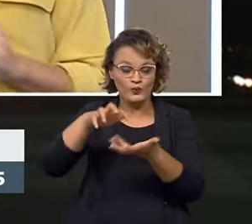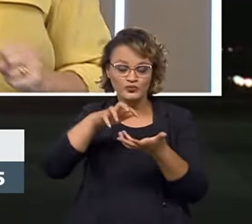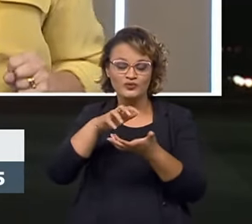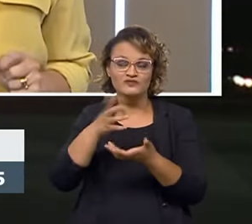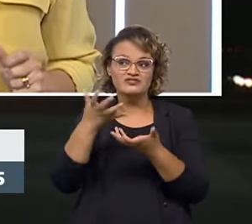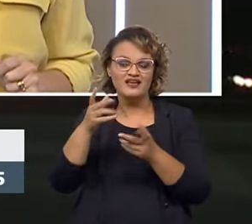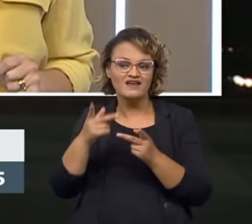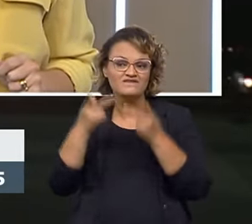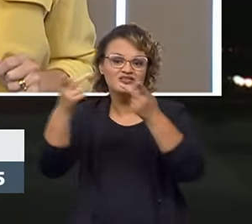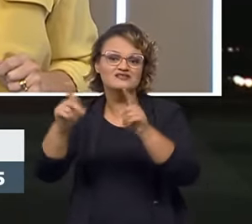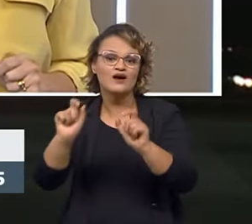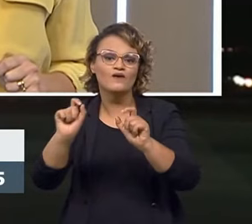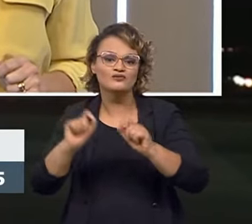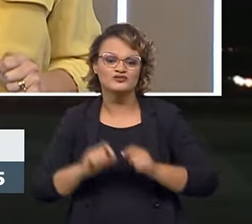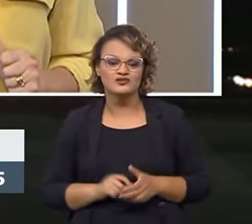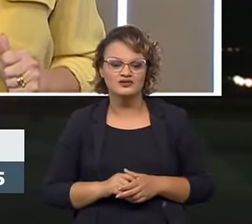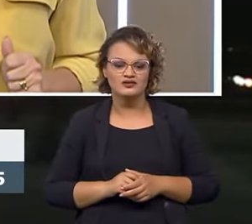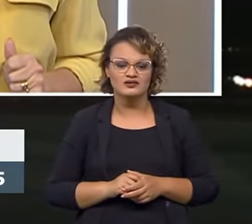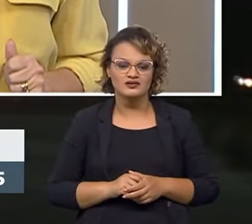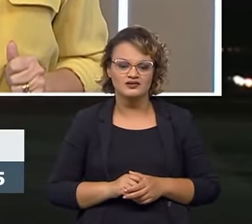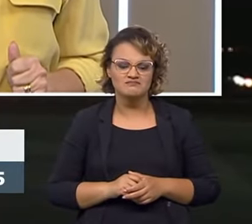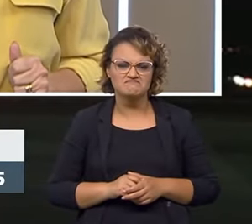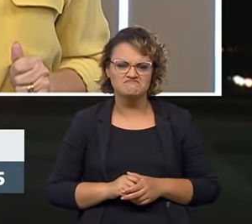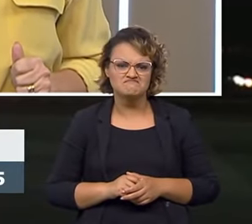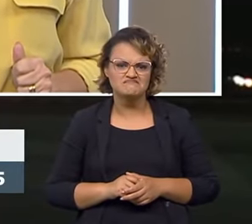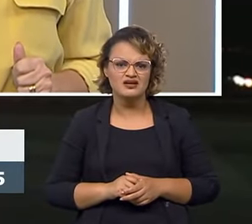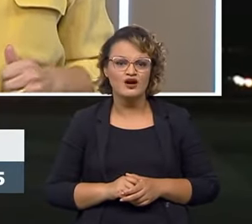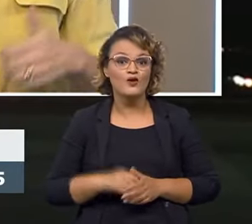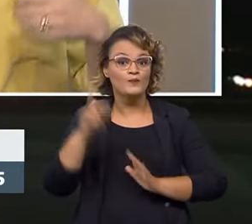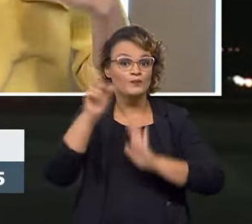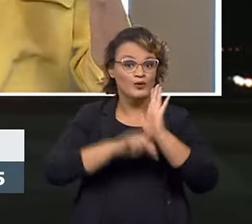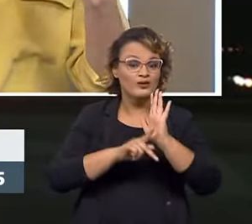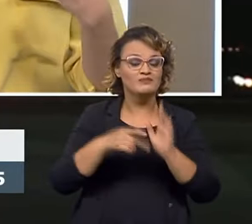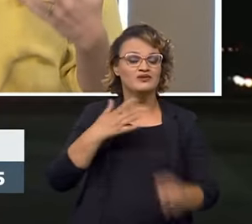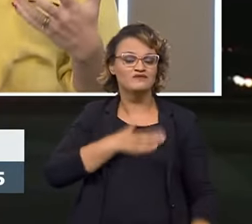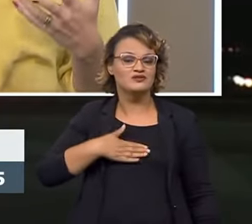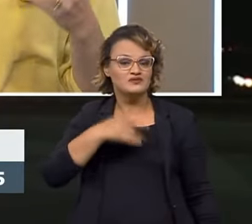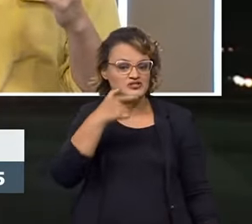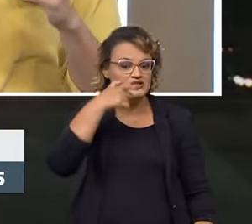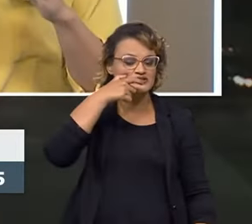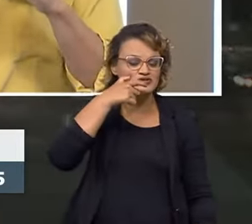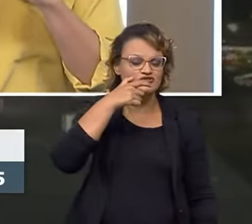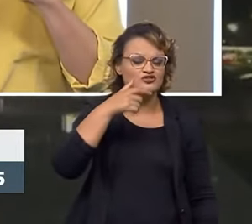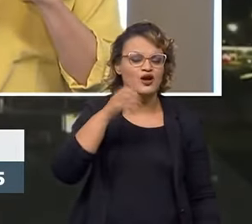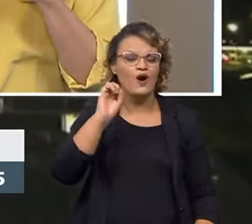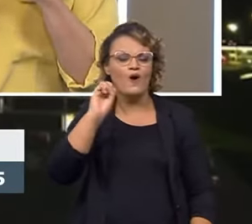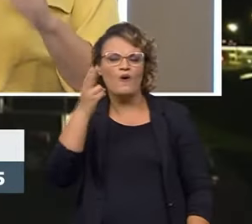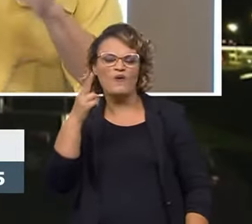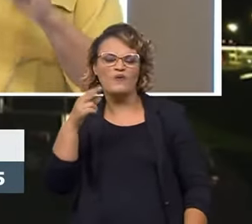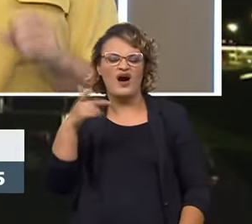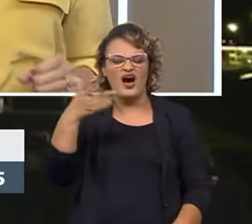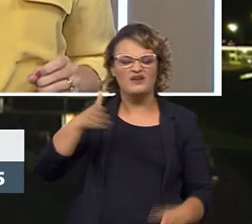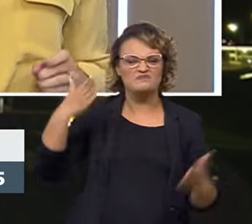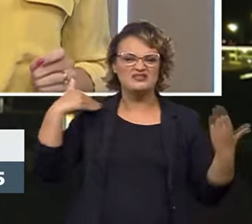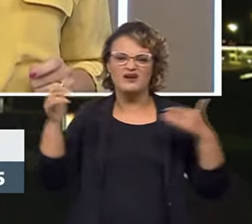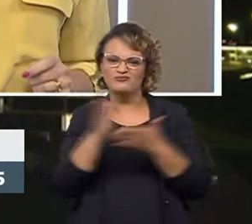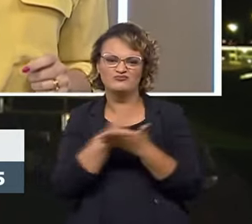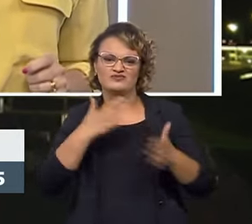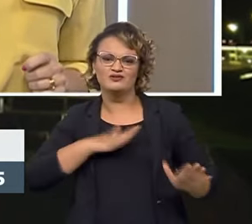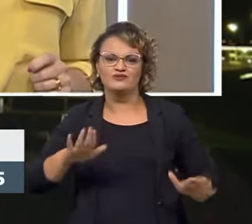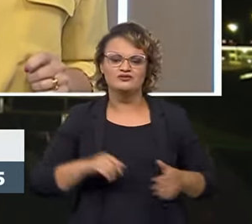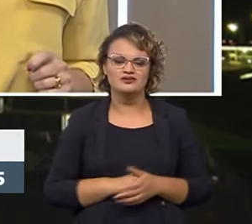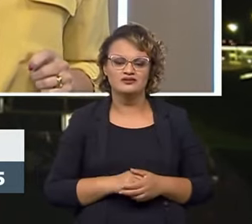gostaria de conhecer? Grécia. Me dê um exemplo de programa que gosta de fazer e outro que prefere nem ser convidado.